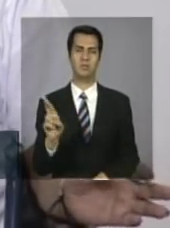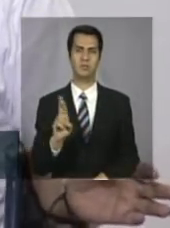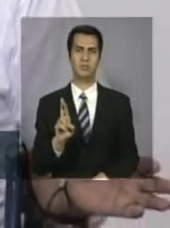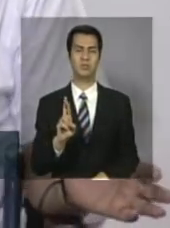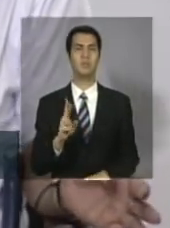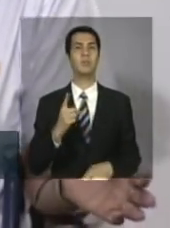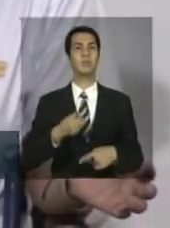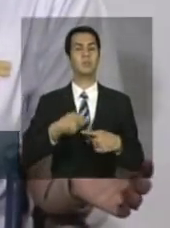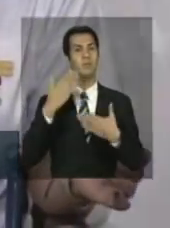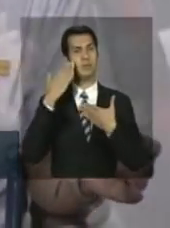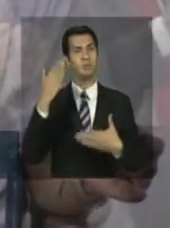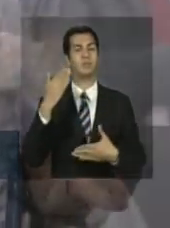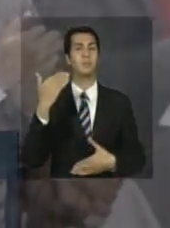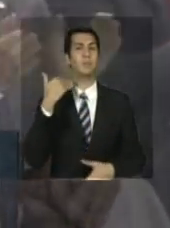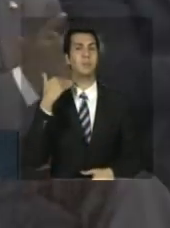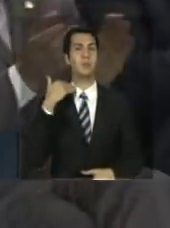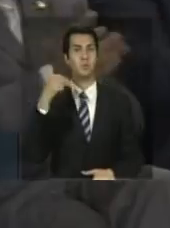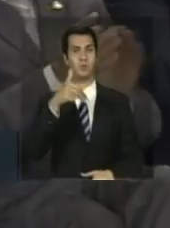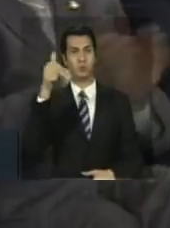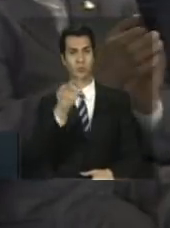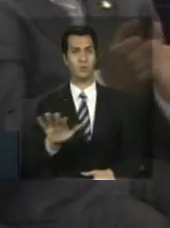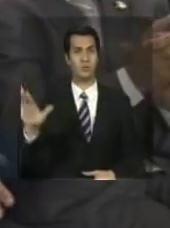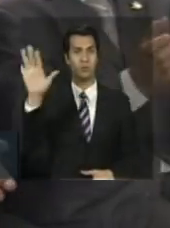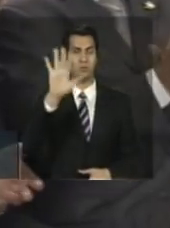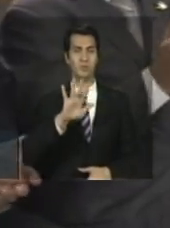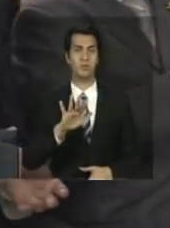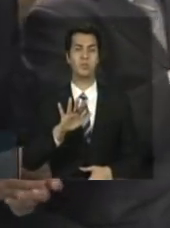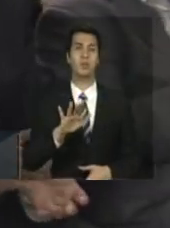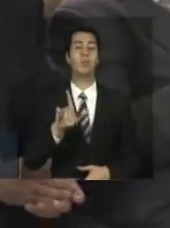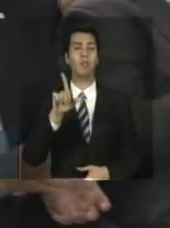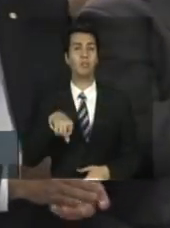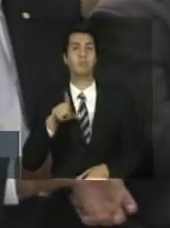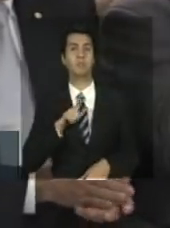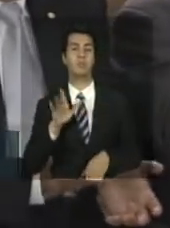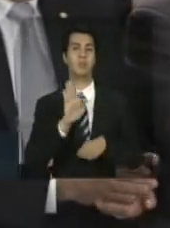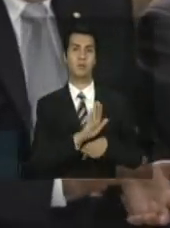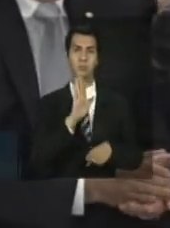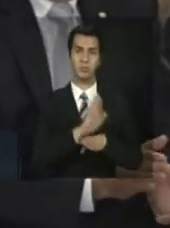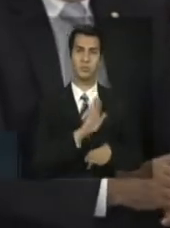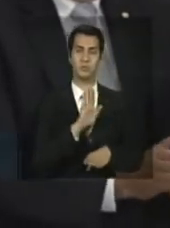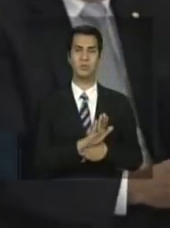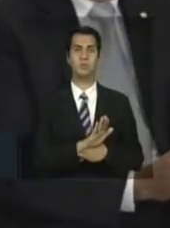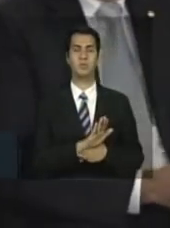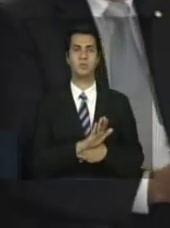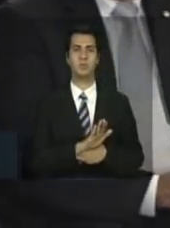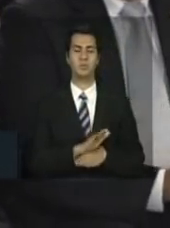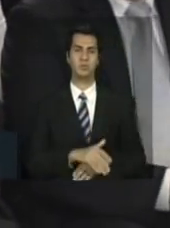ao Banco do Nordeste, e o apoio direcionado que ele me deu.